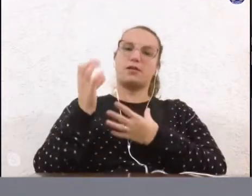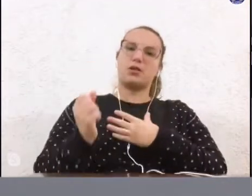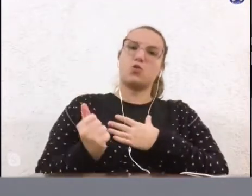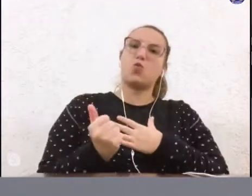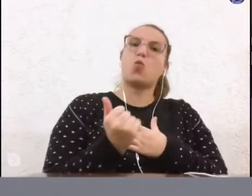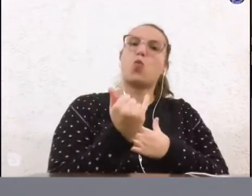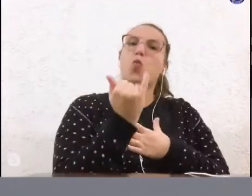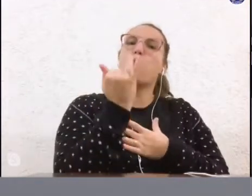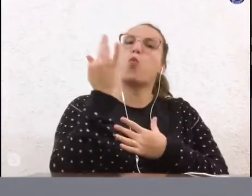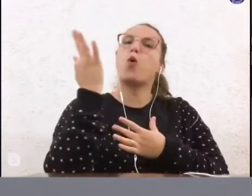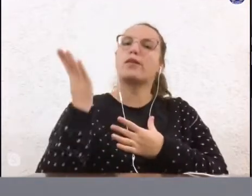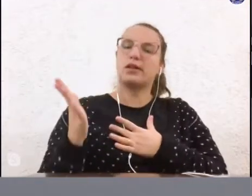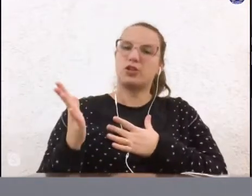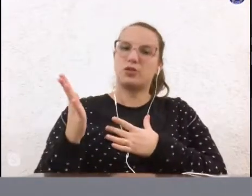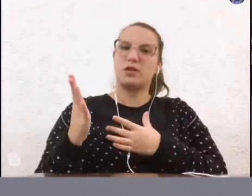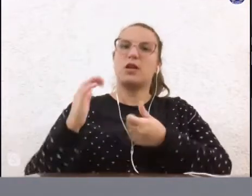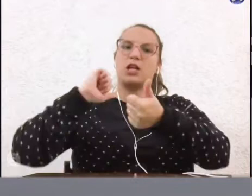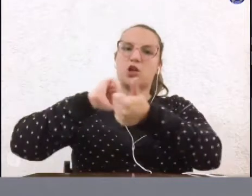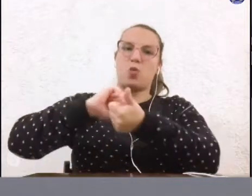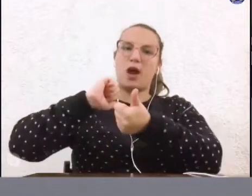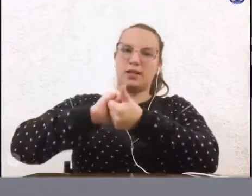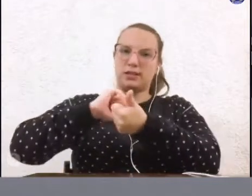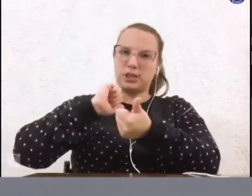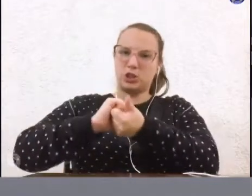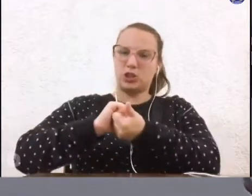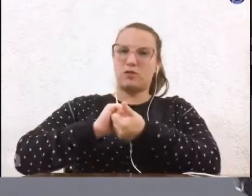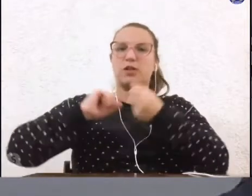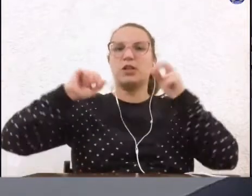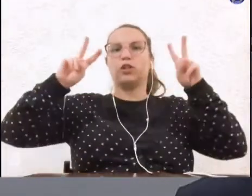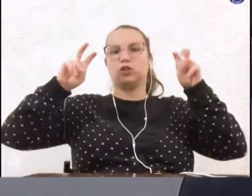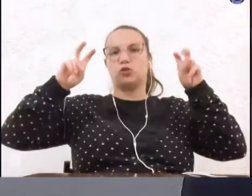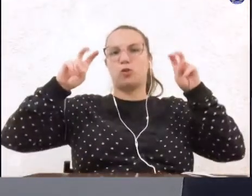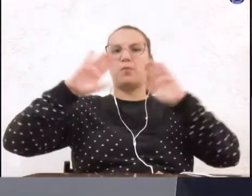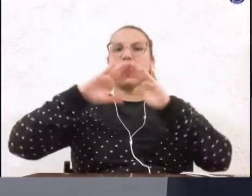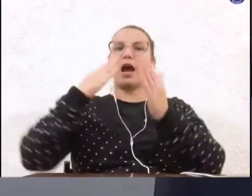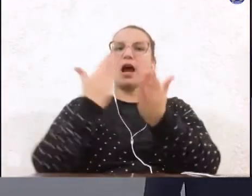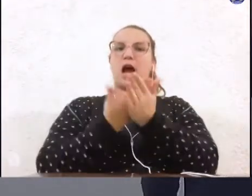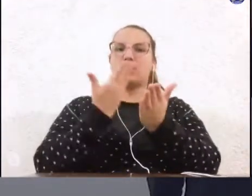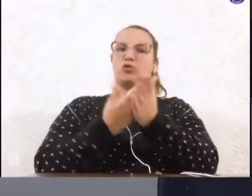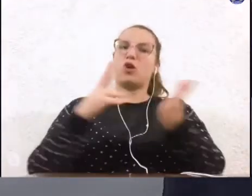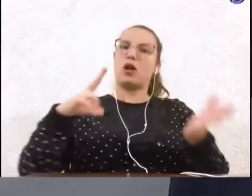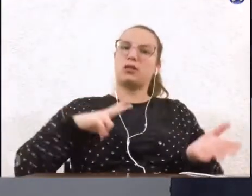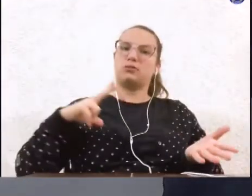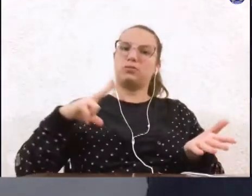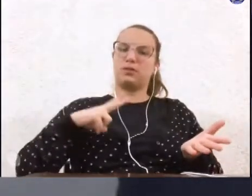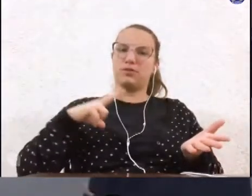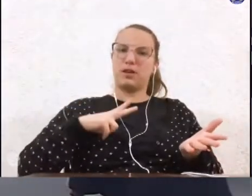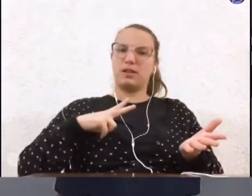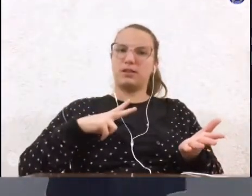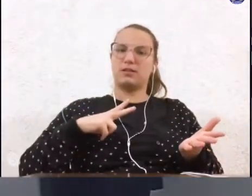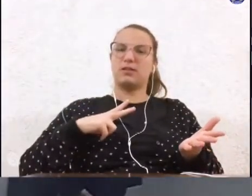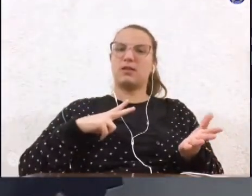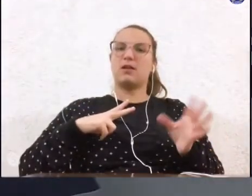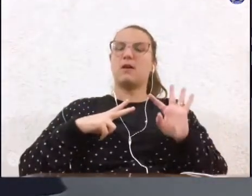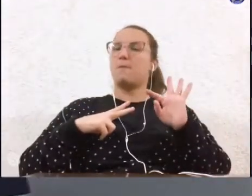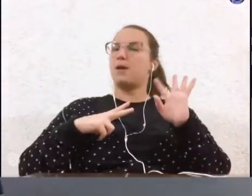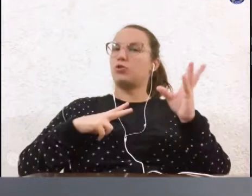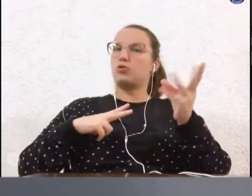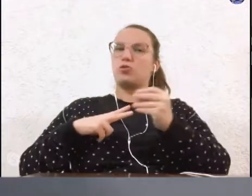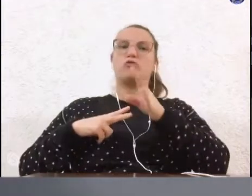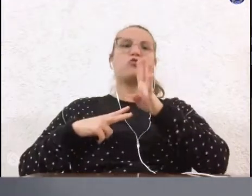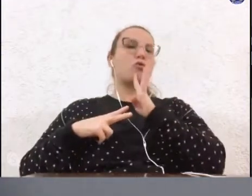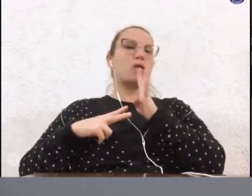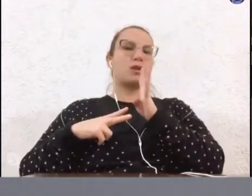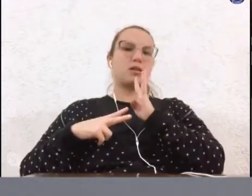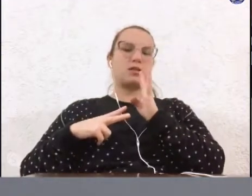e qualitativas sobre as escolas privadas para conhecimento, inclusive das ações de